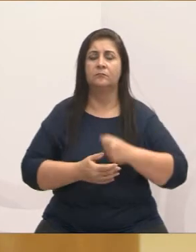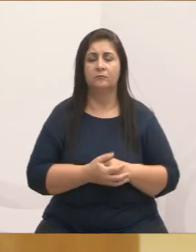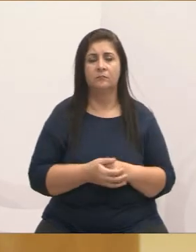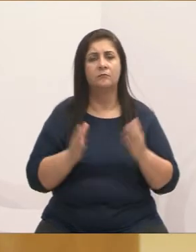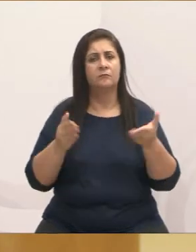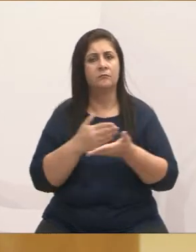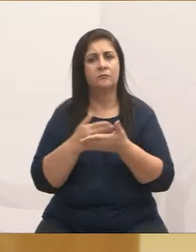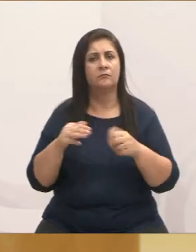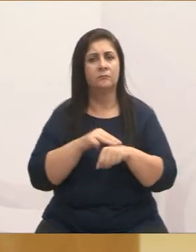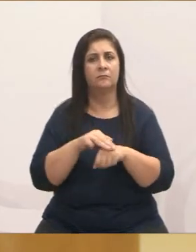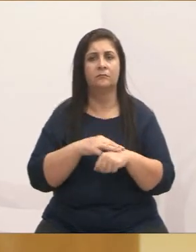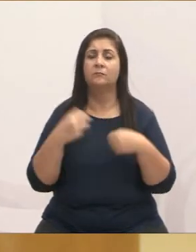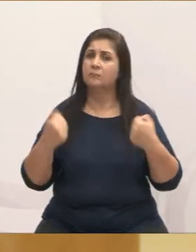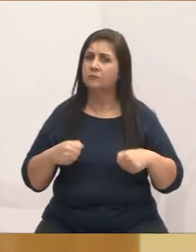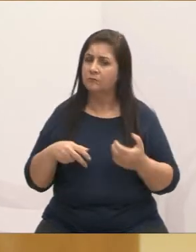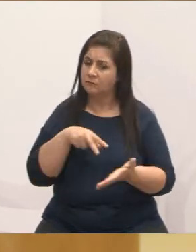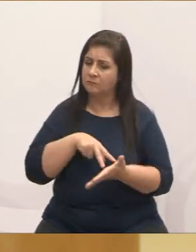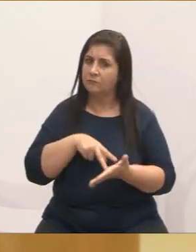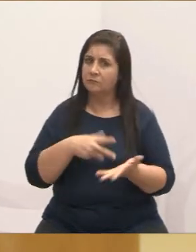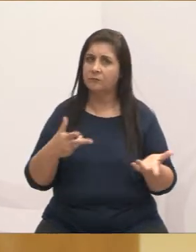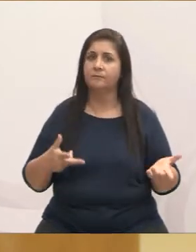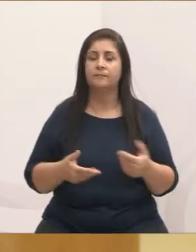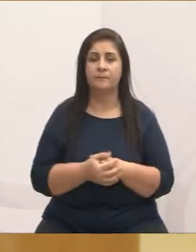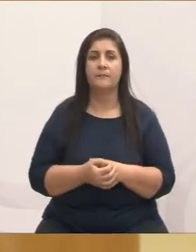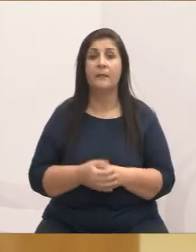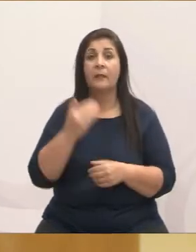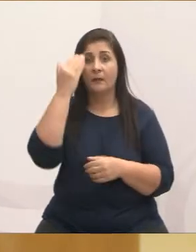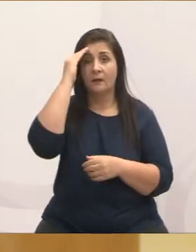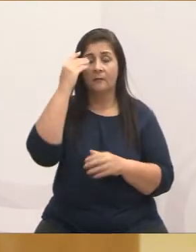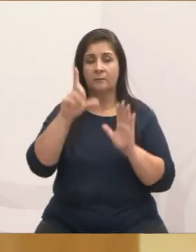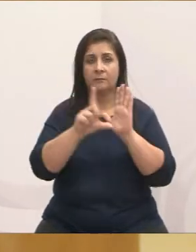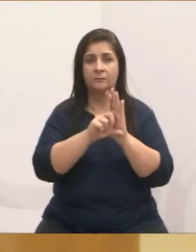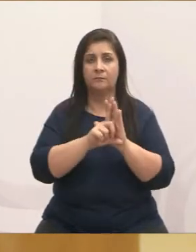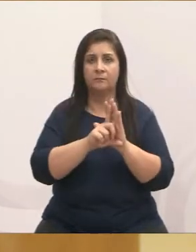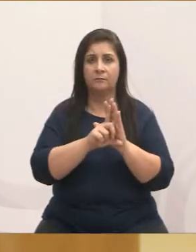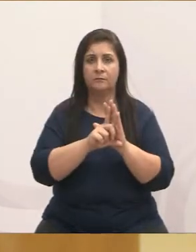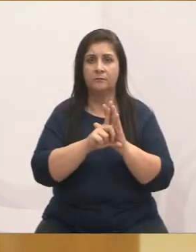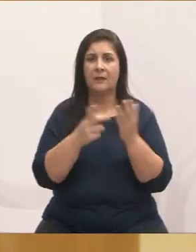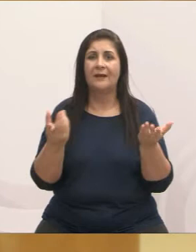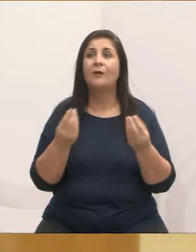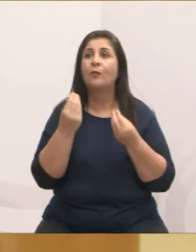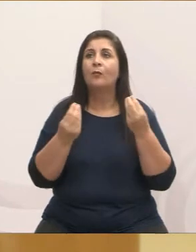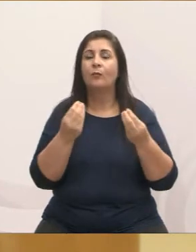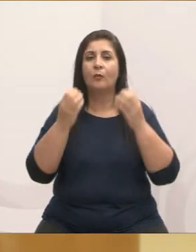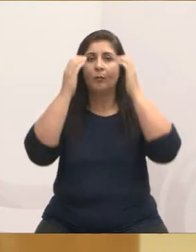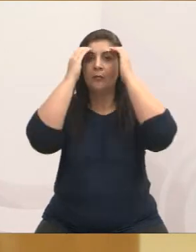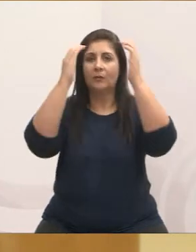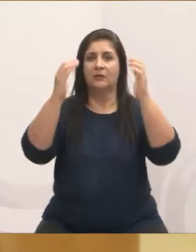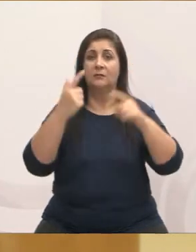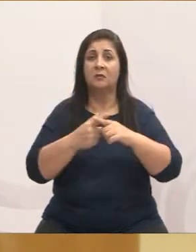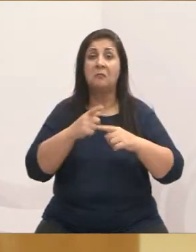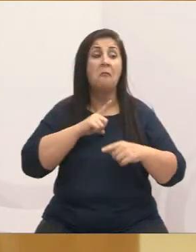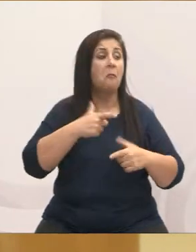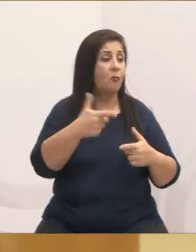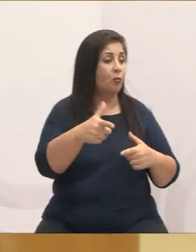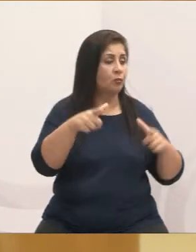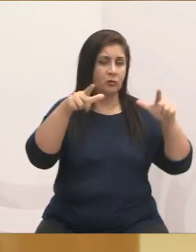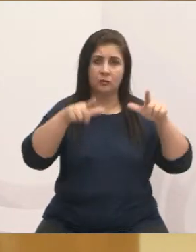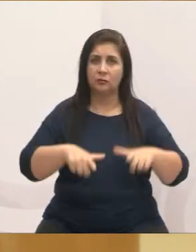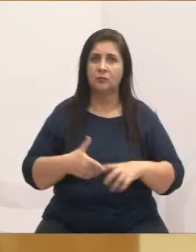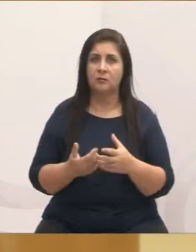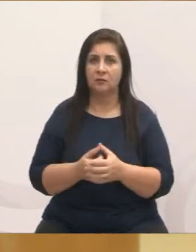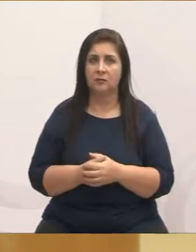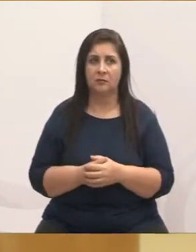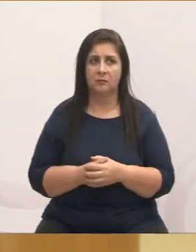nós temos que realmente tomar posição com relação a isso. Eu entendo que a lei não pode ser cumprida, porque nós não temos onde colocar esses animais, apesar que a joia é